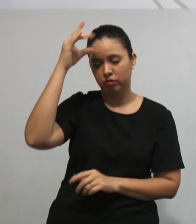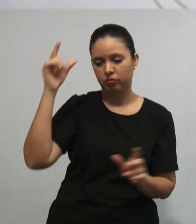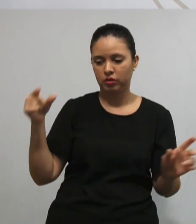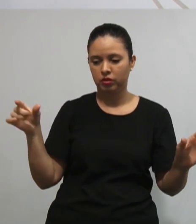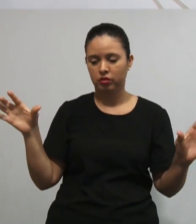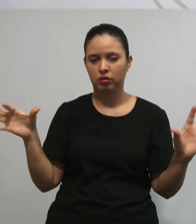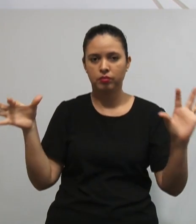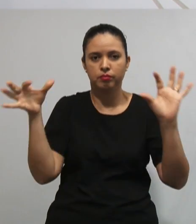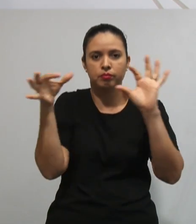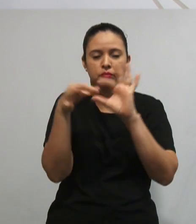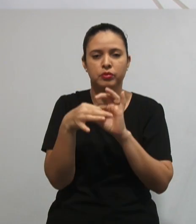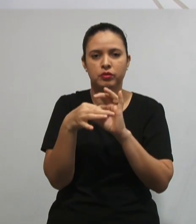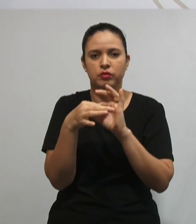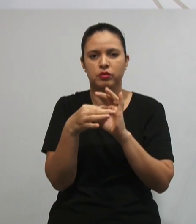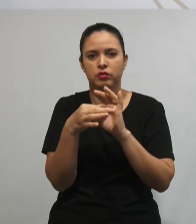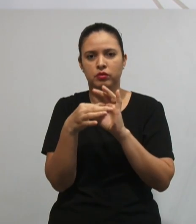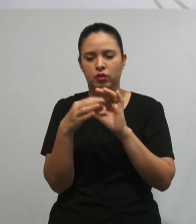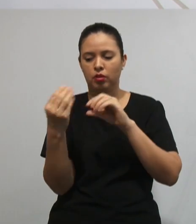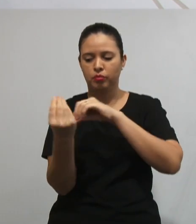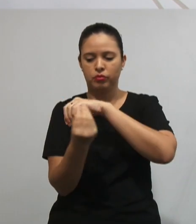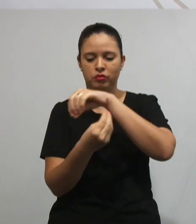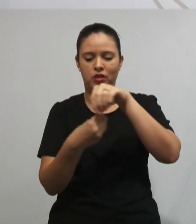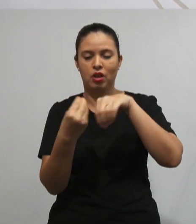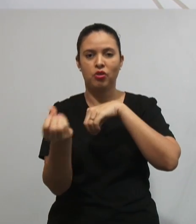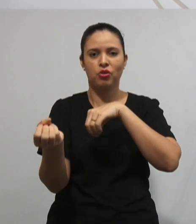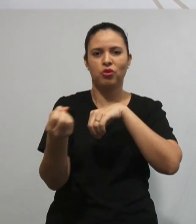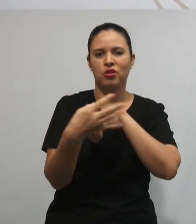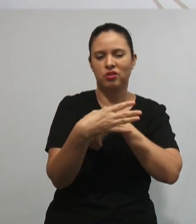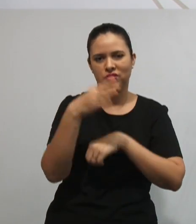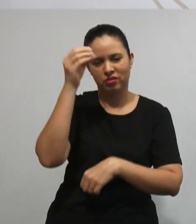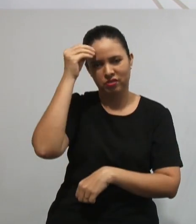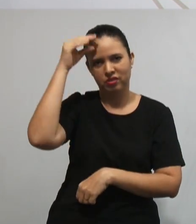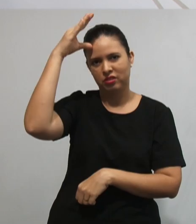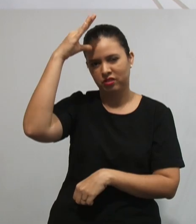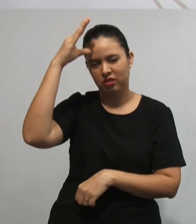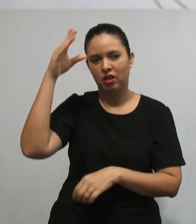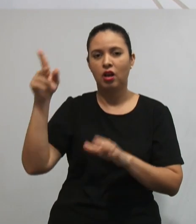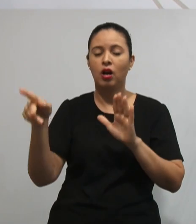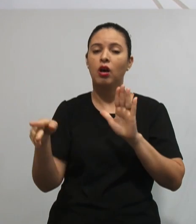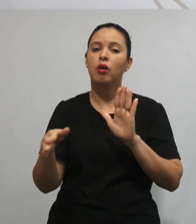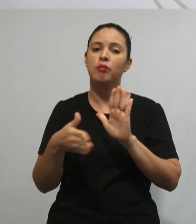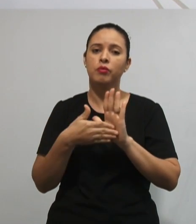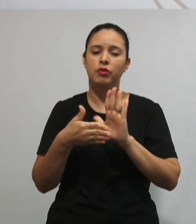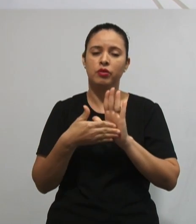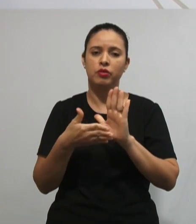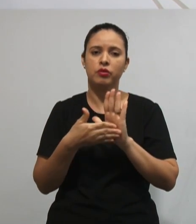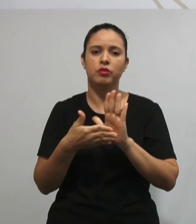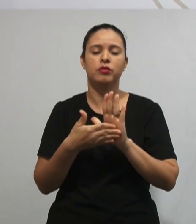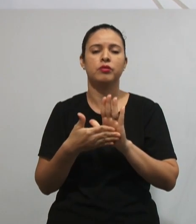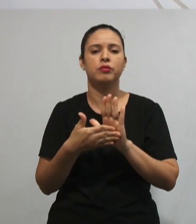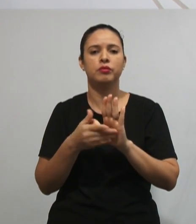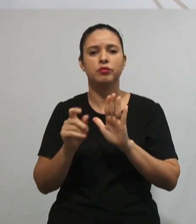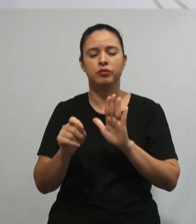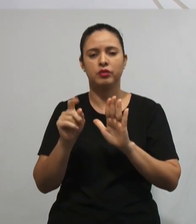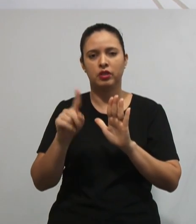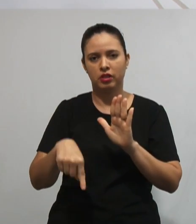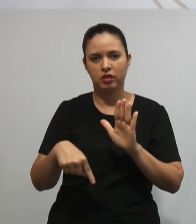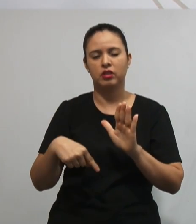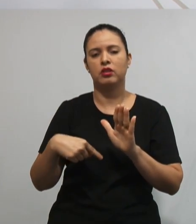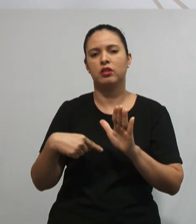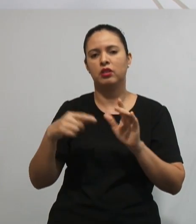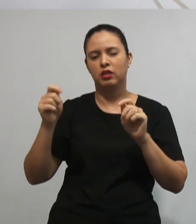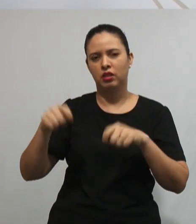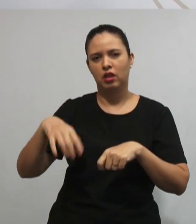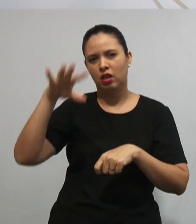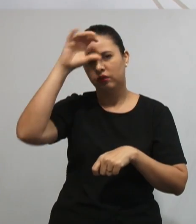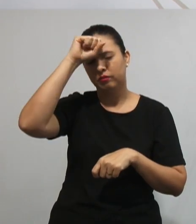desses novos conhecimentos. Segundo, a teoria proposta por Alzebel, é assim que ocorre